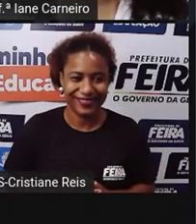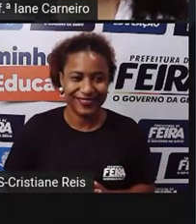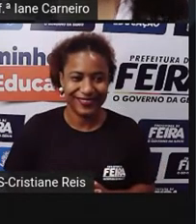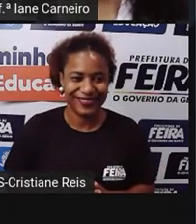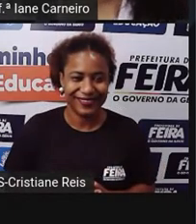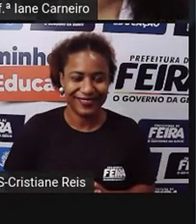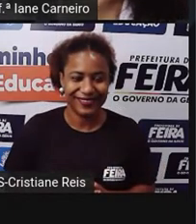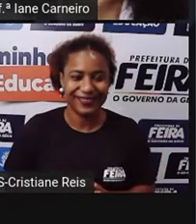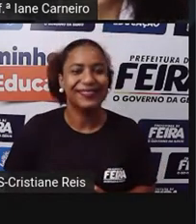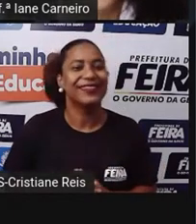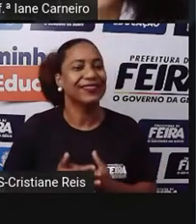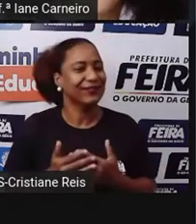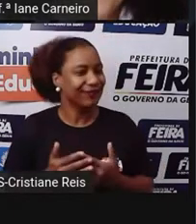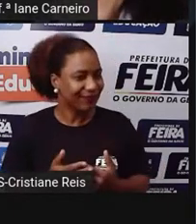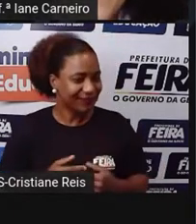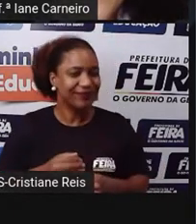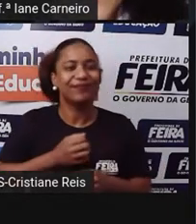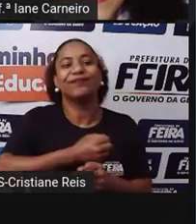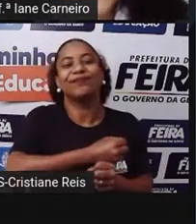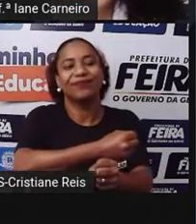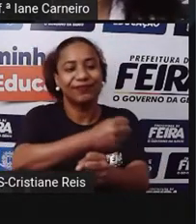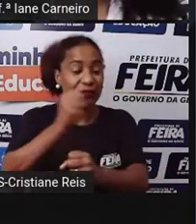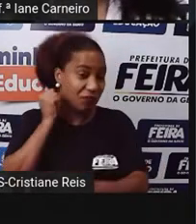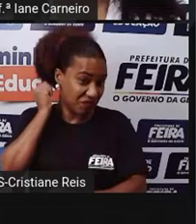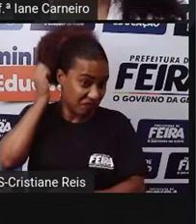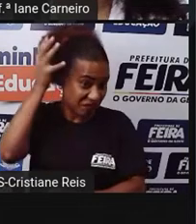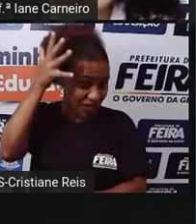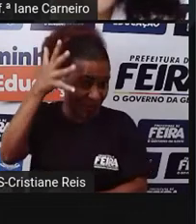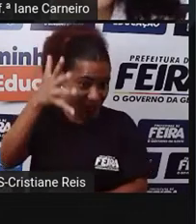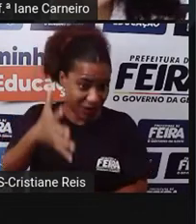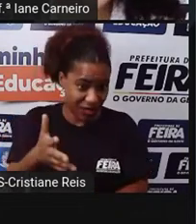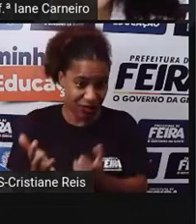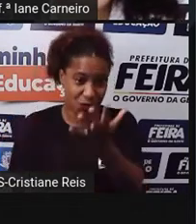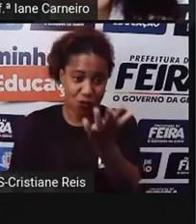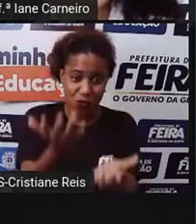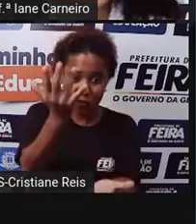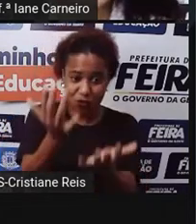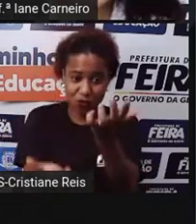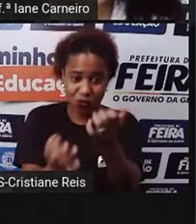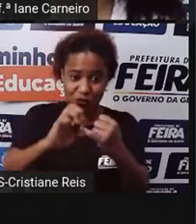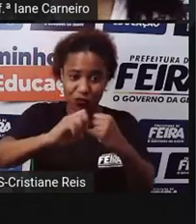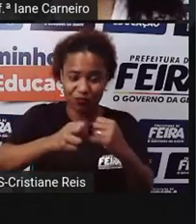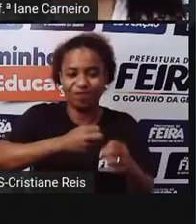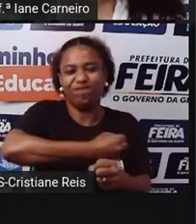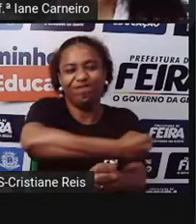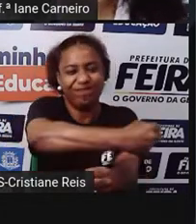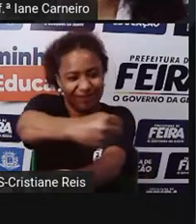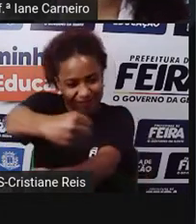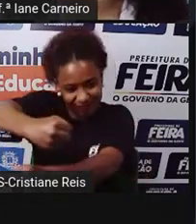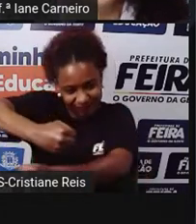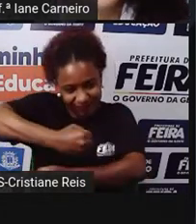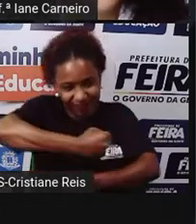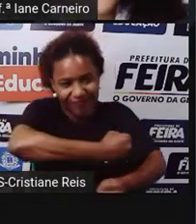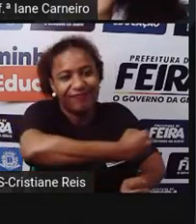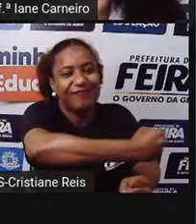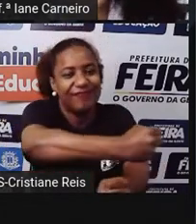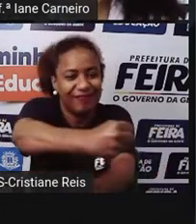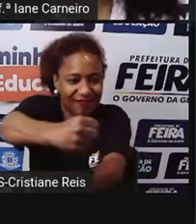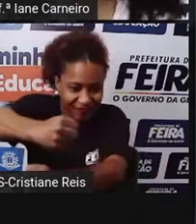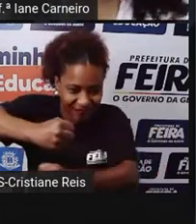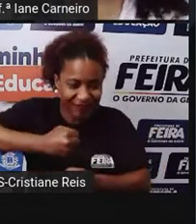No dia, desde a madrugada O feijão cozinhava no caldeirão No meio de muito